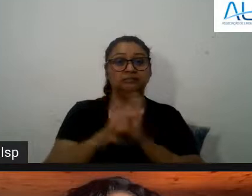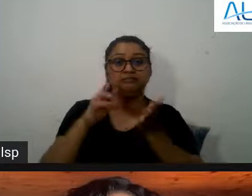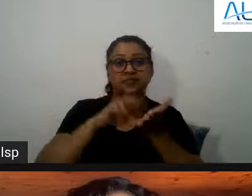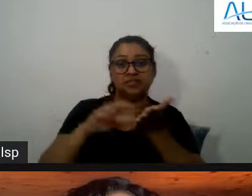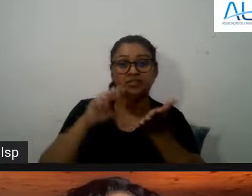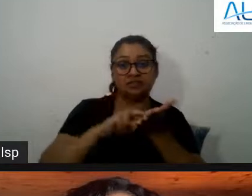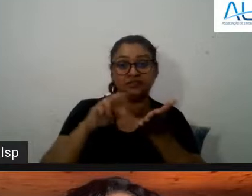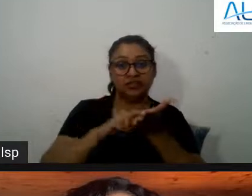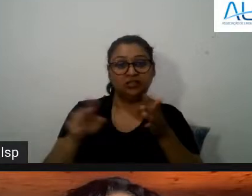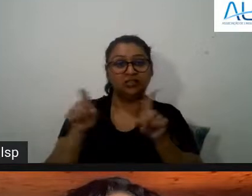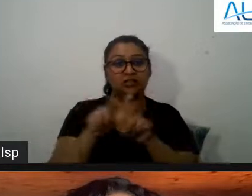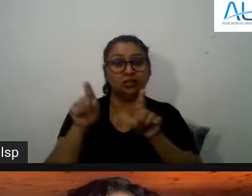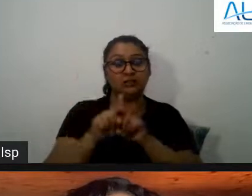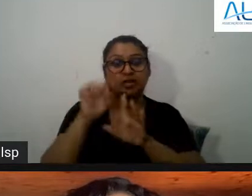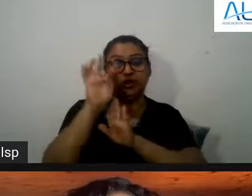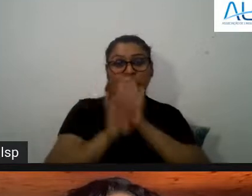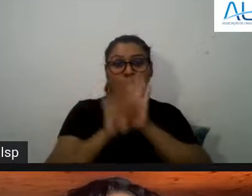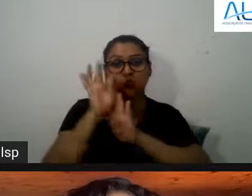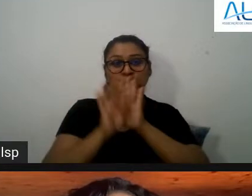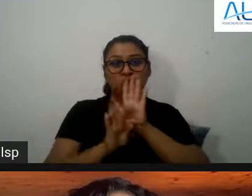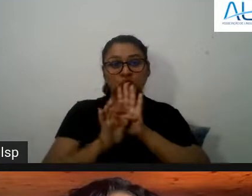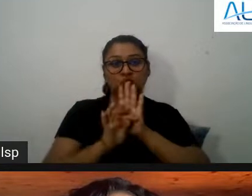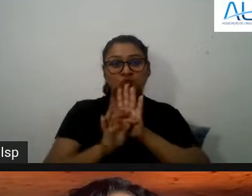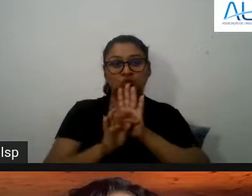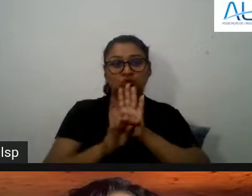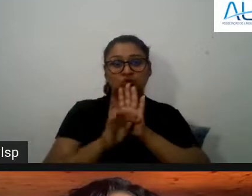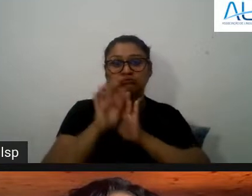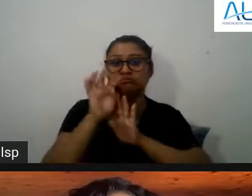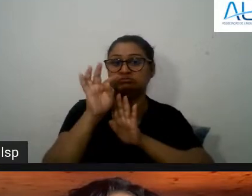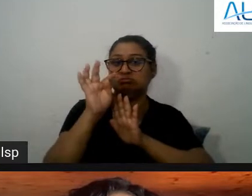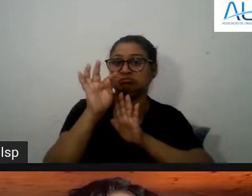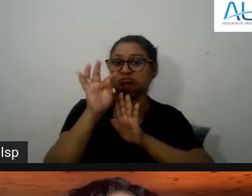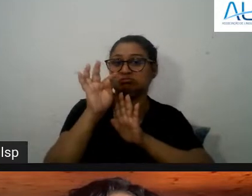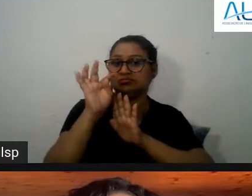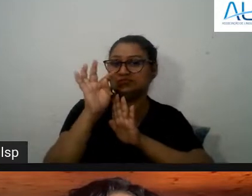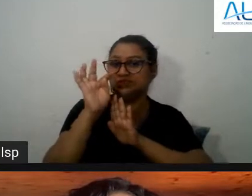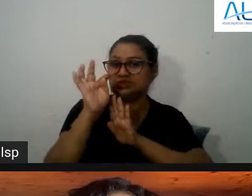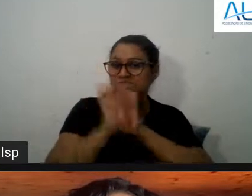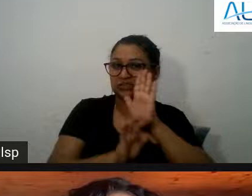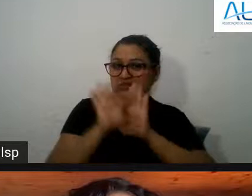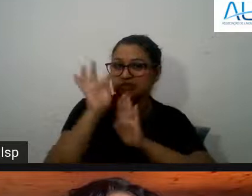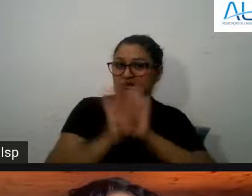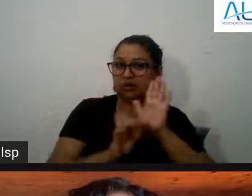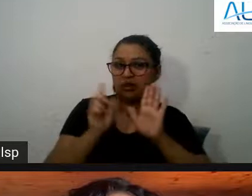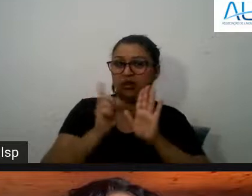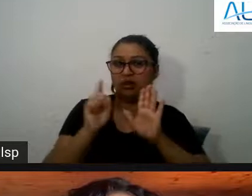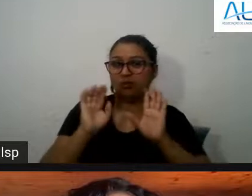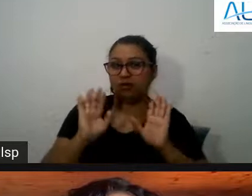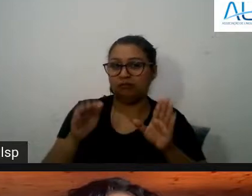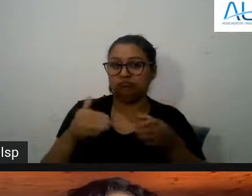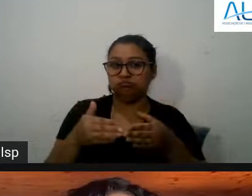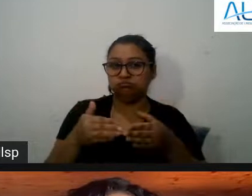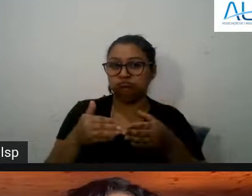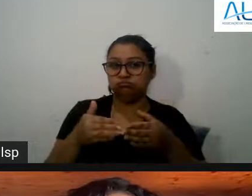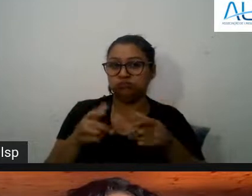pensar que o texto é multimodal ou não multimodal é não equacionar esta dimensão